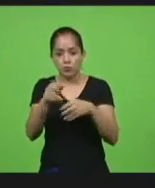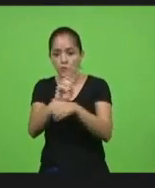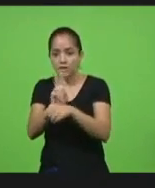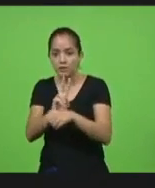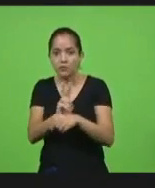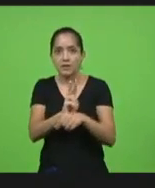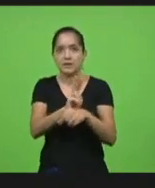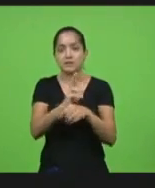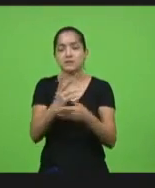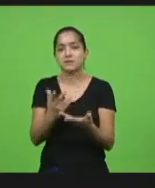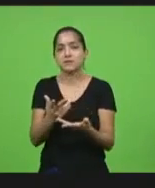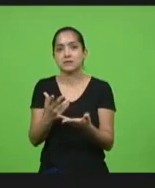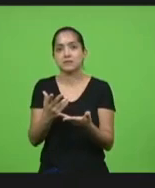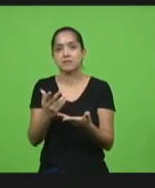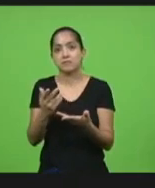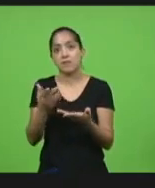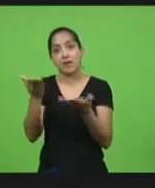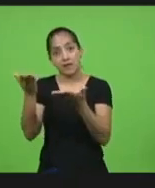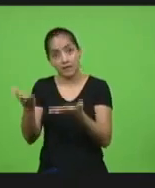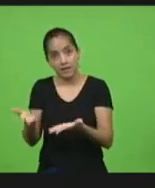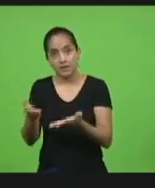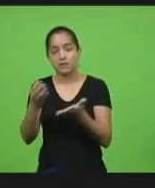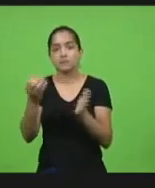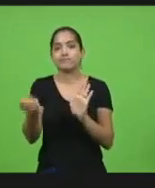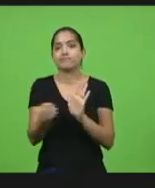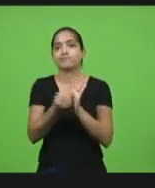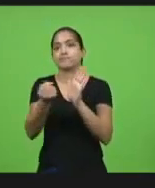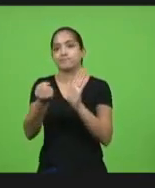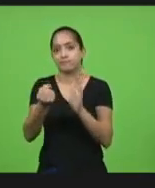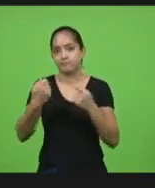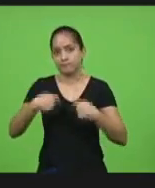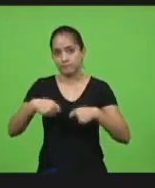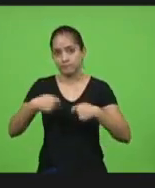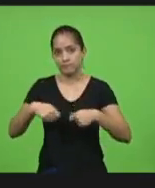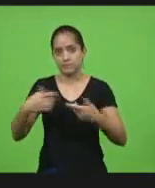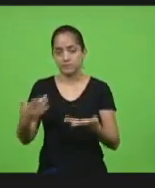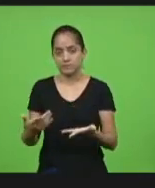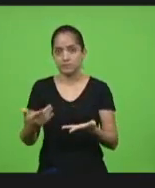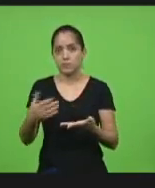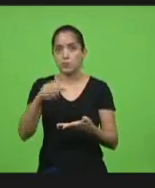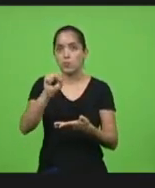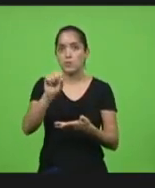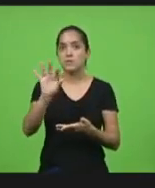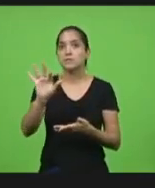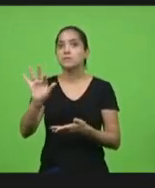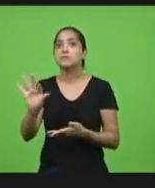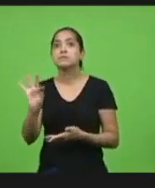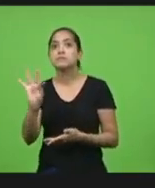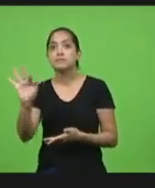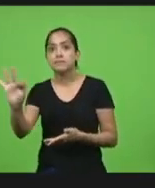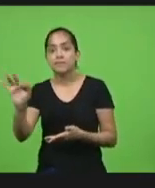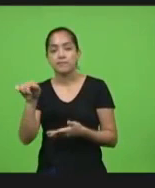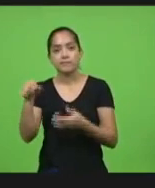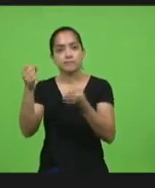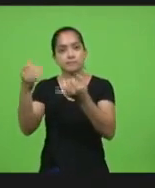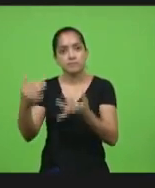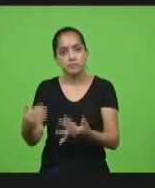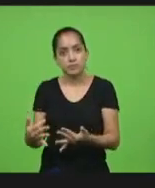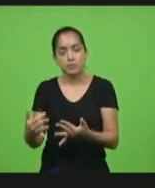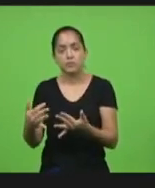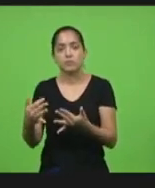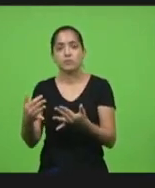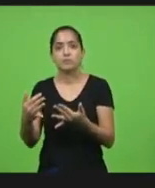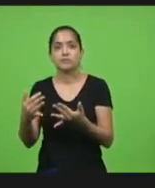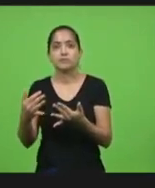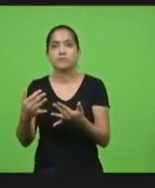outro era a Anvisa que teria que certificar adiante disso o STF disse tá lá o STF tem